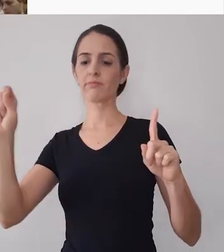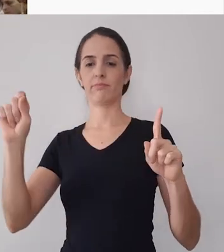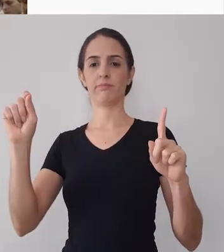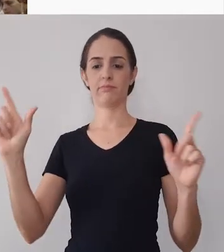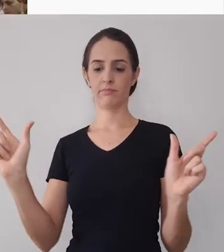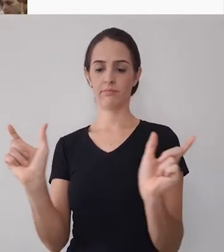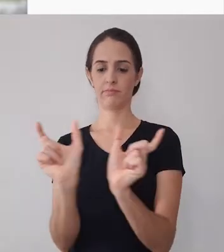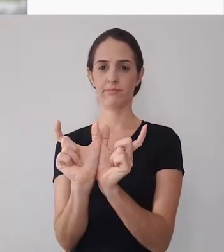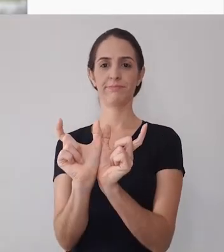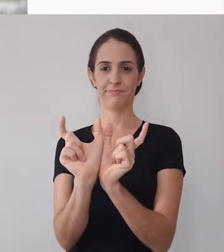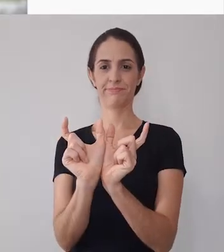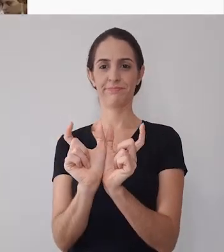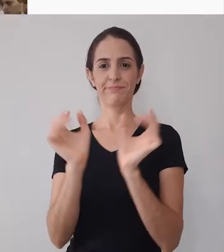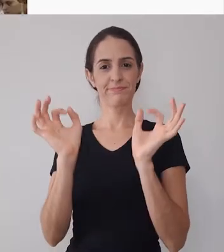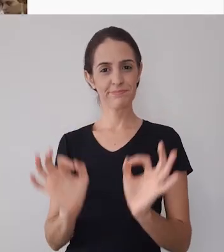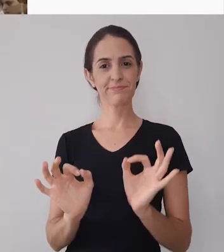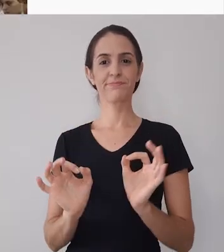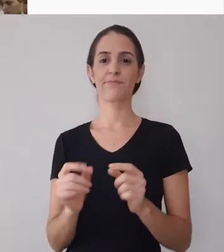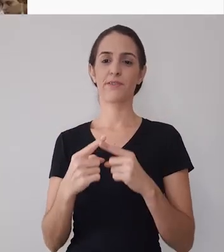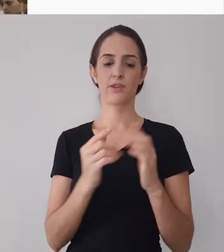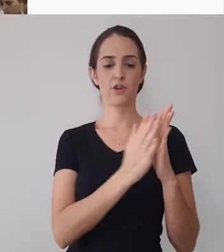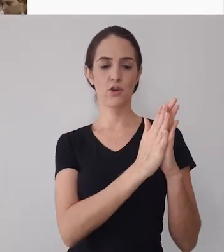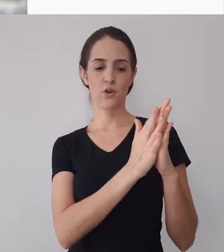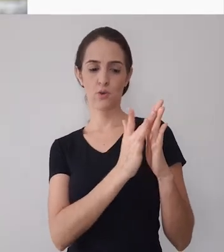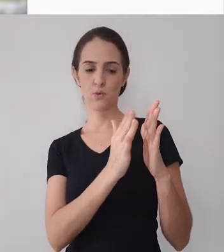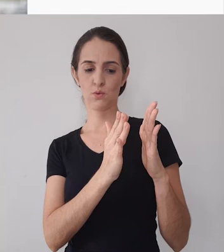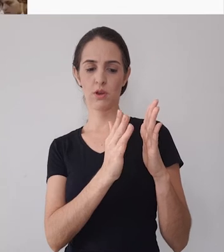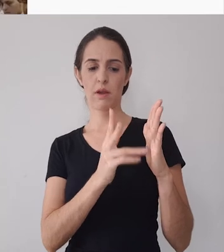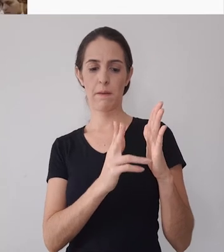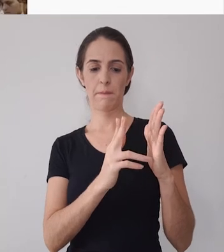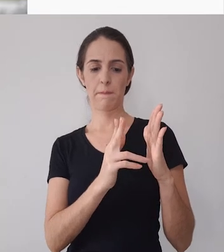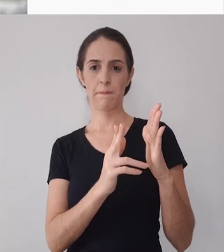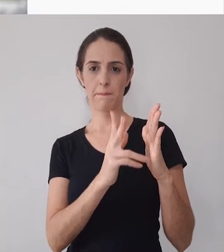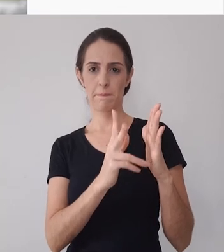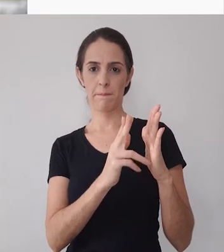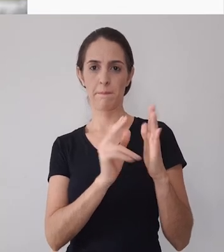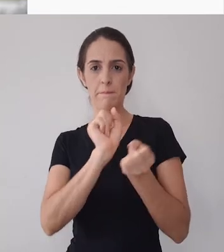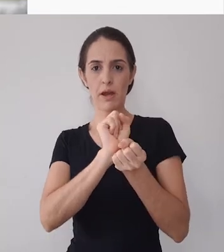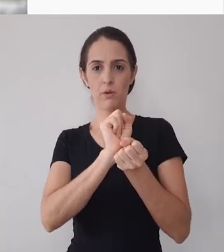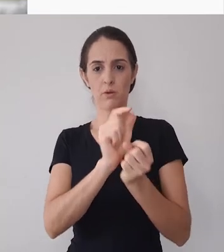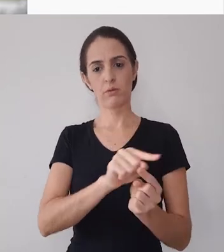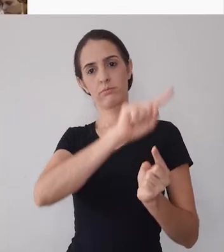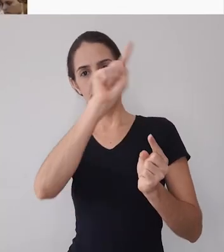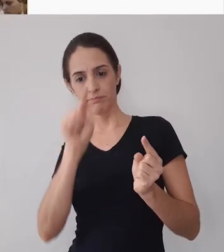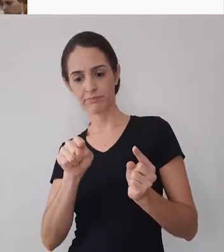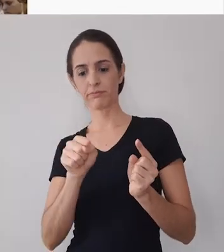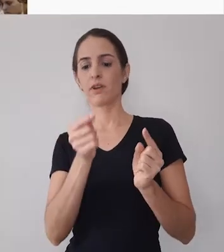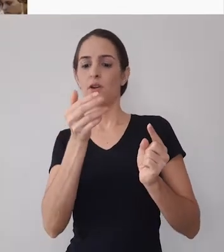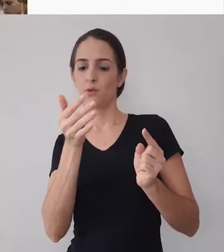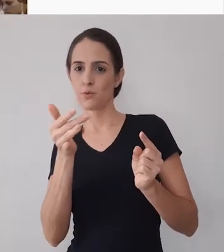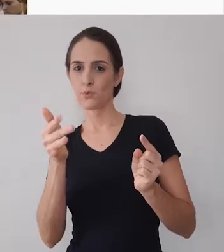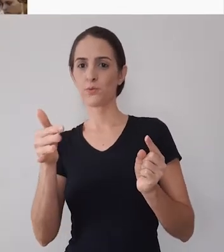ou seja o vídeo ele vai começar daqui ele terminou nessa parte né da entrevista aqui com o aluno